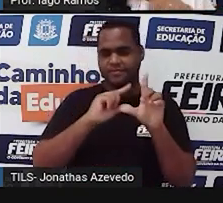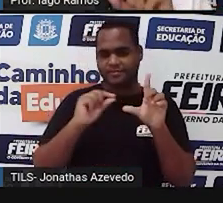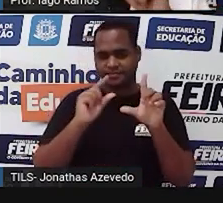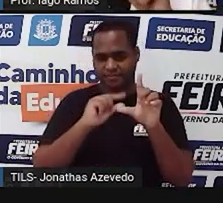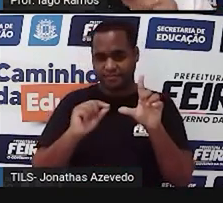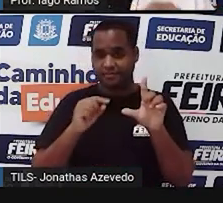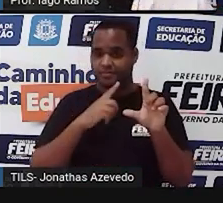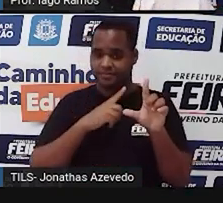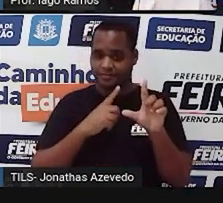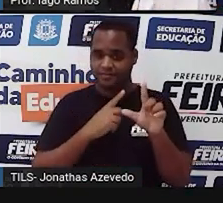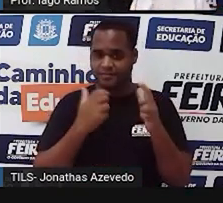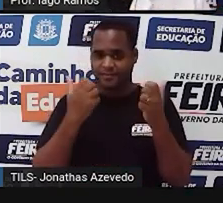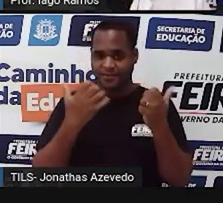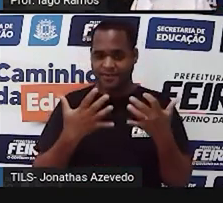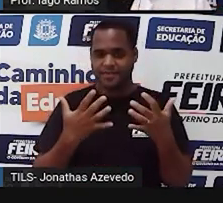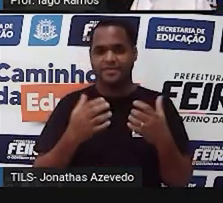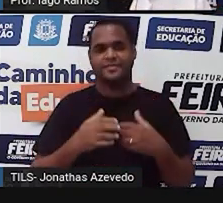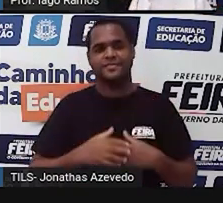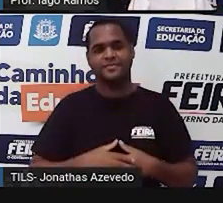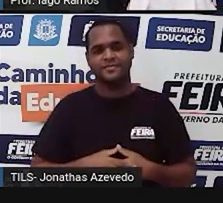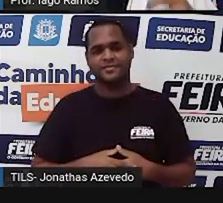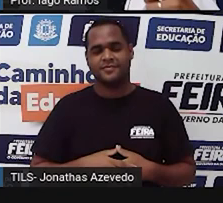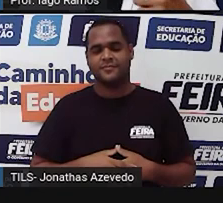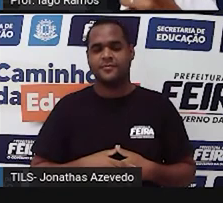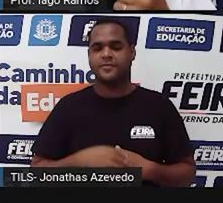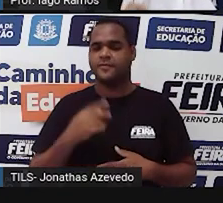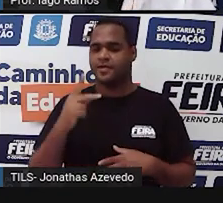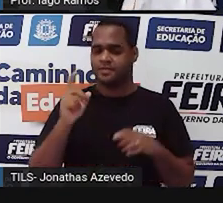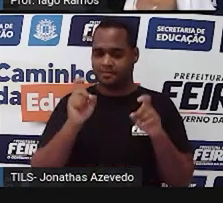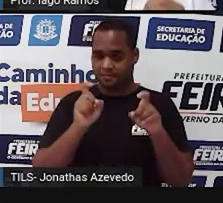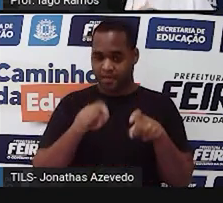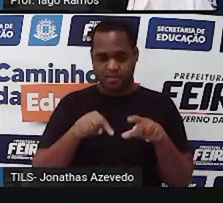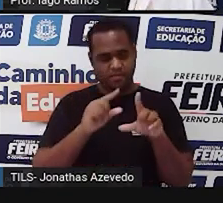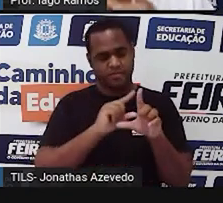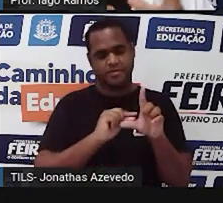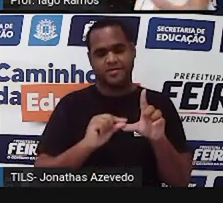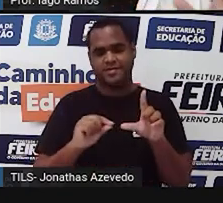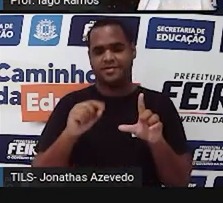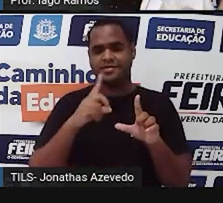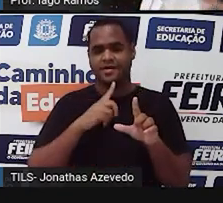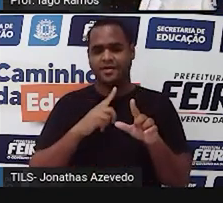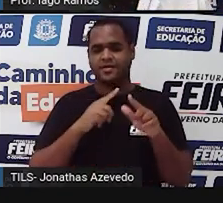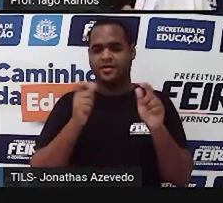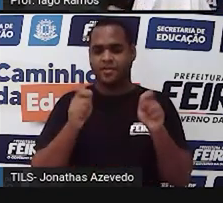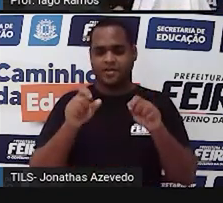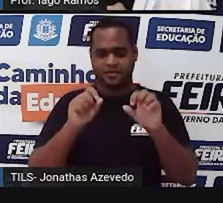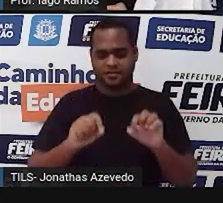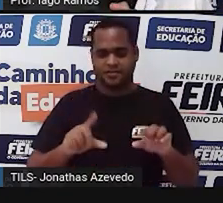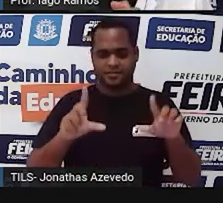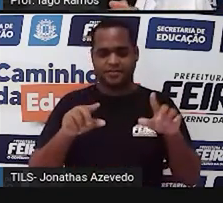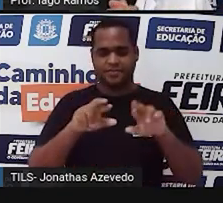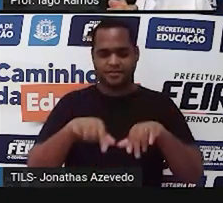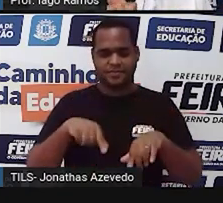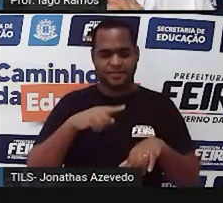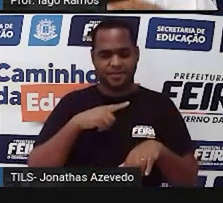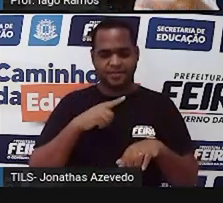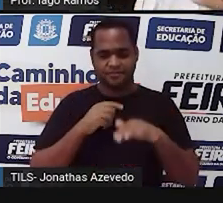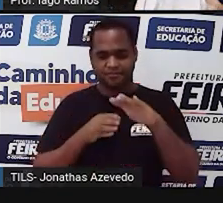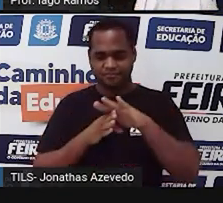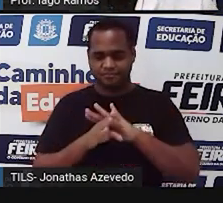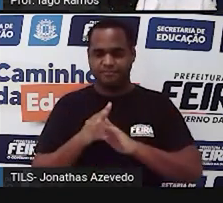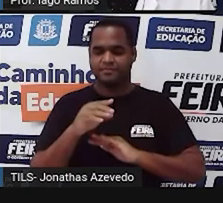vai ter o link daquele material. Você clica no link e aí você vai ter acesso ao material para poder